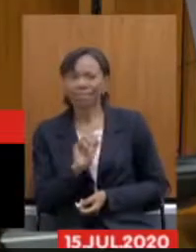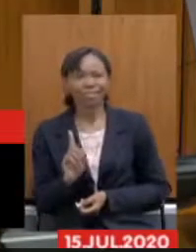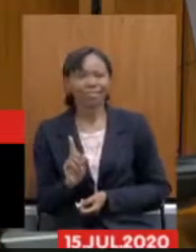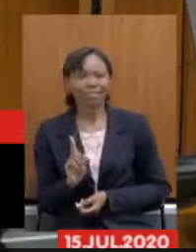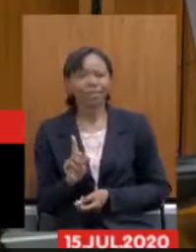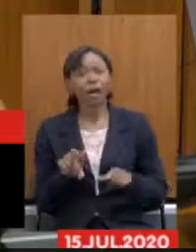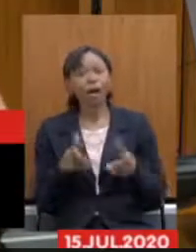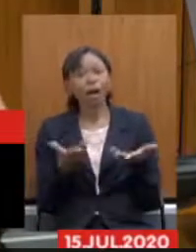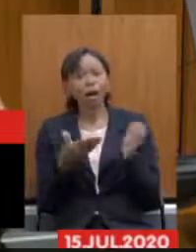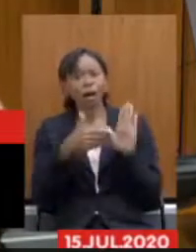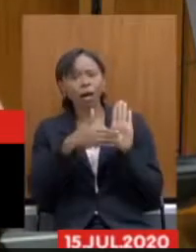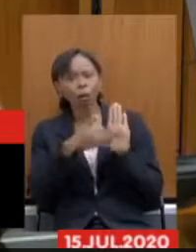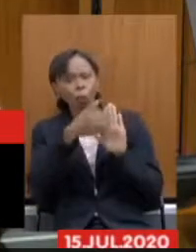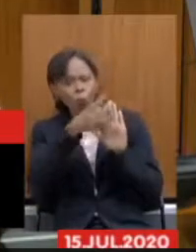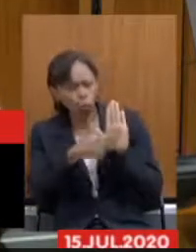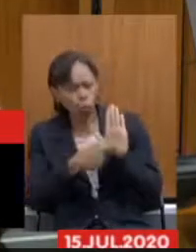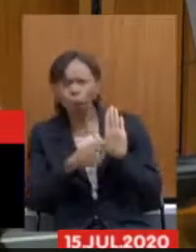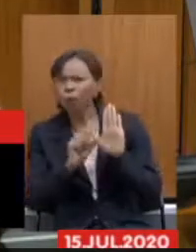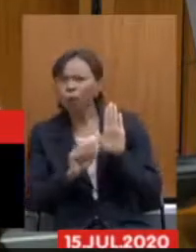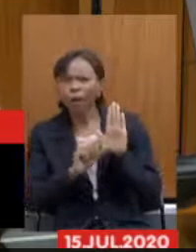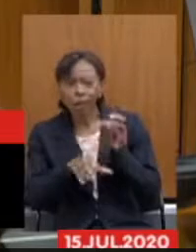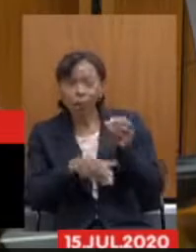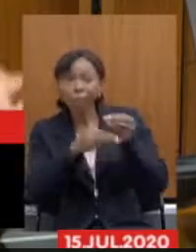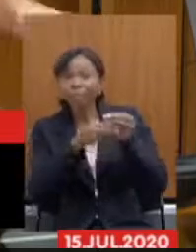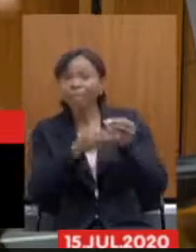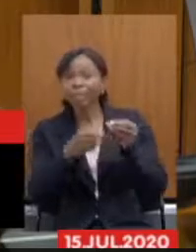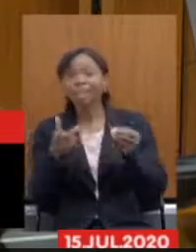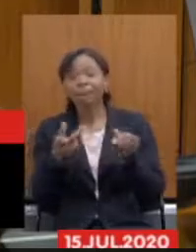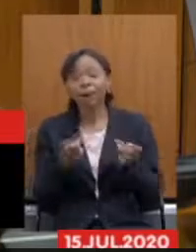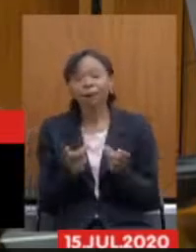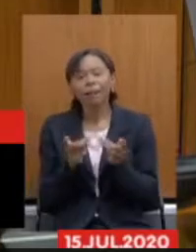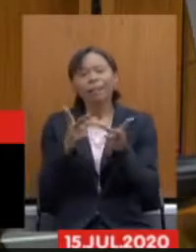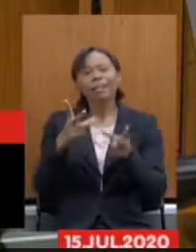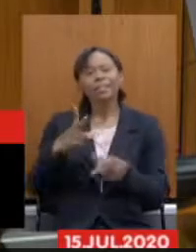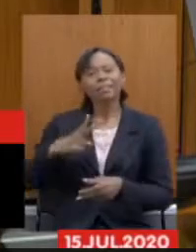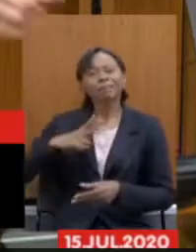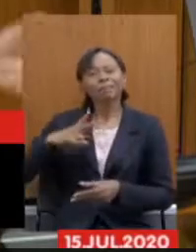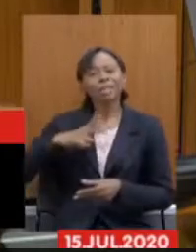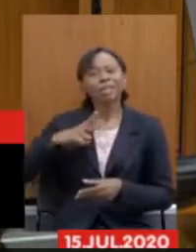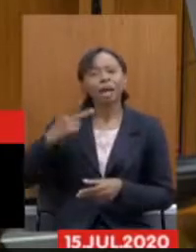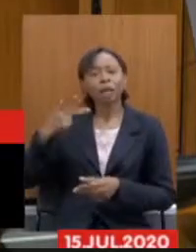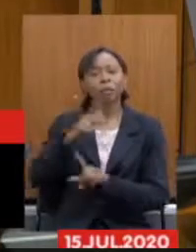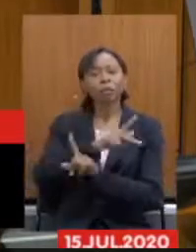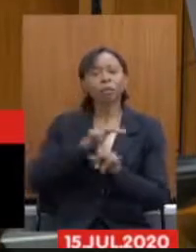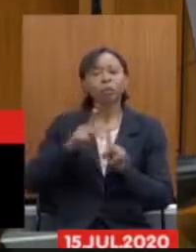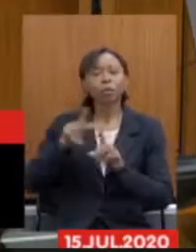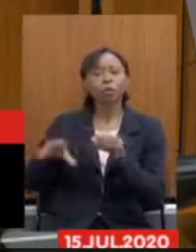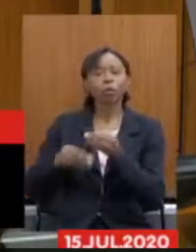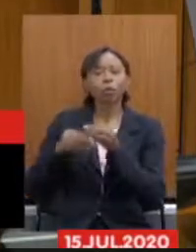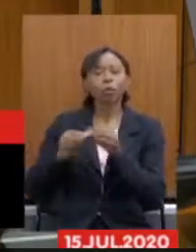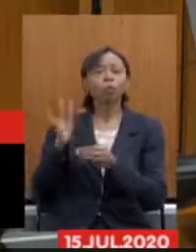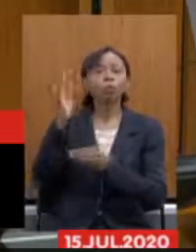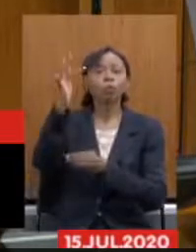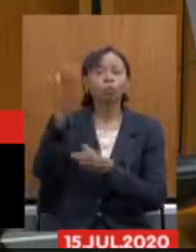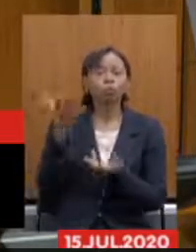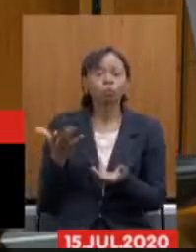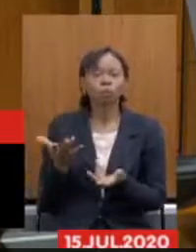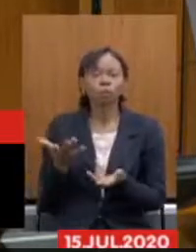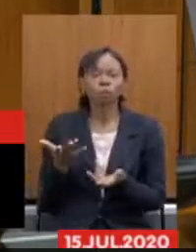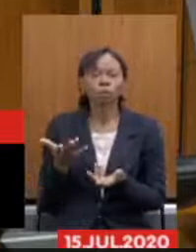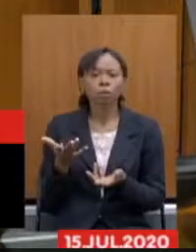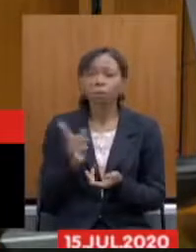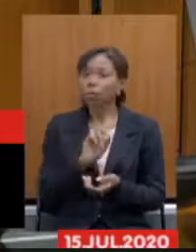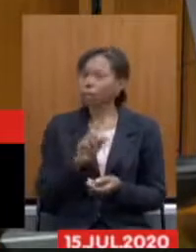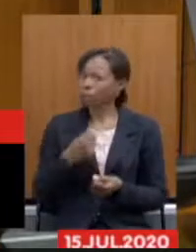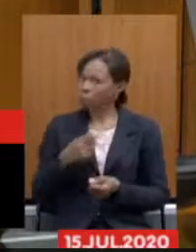disso uma emenda que fala que eu vou privatizar a sua previdência complementar no futuro não precisando de